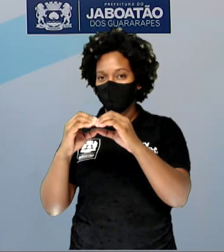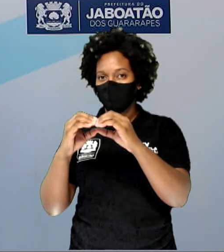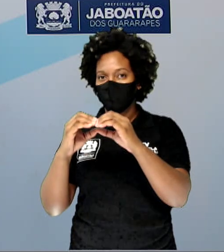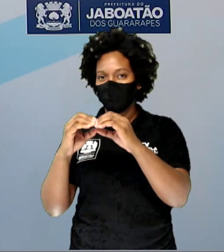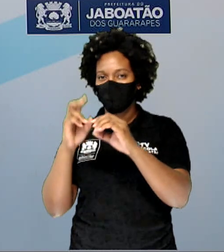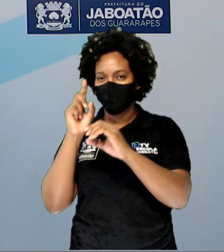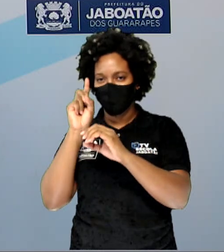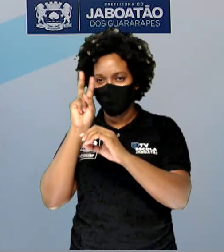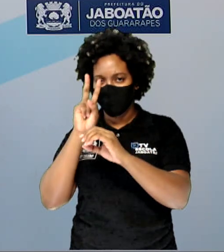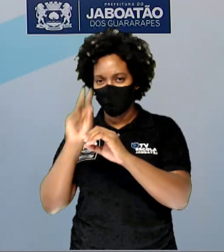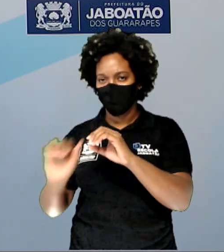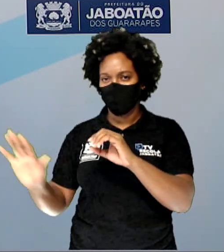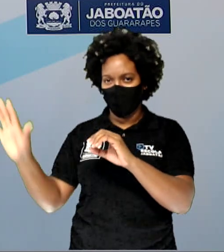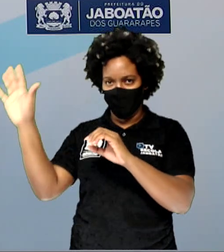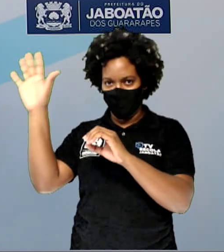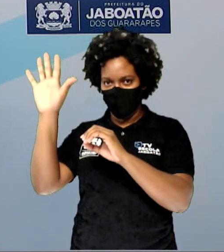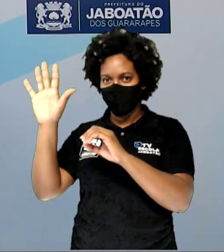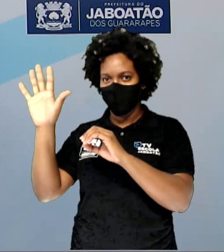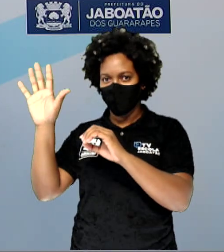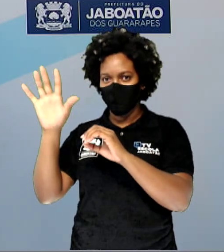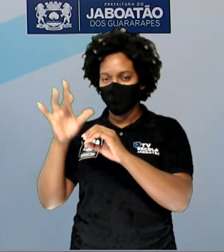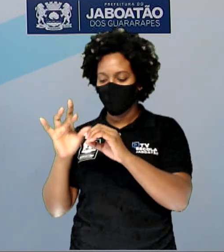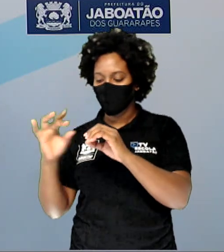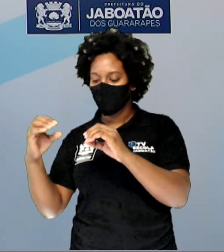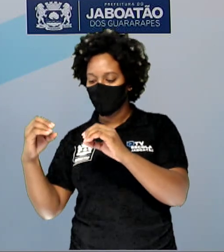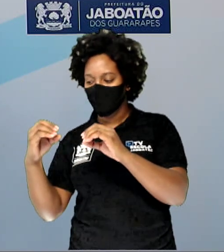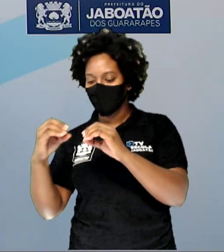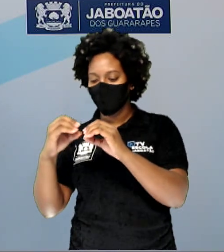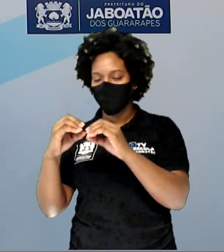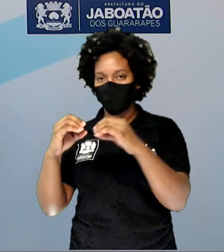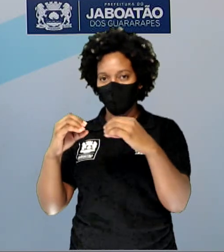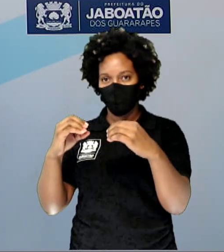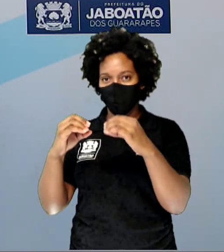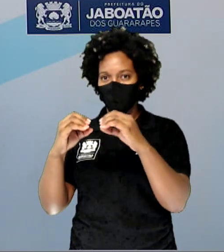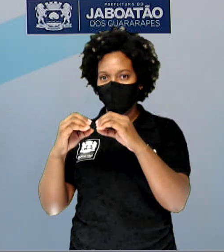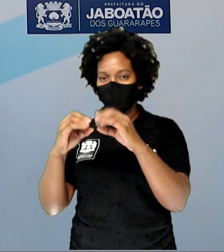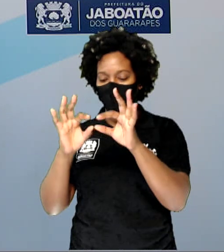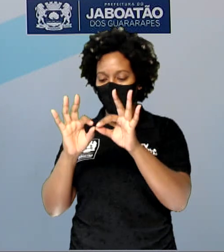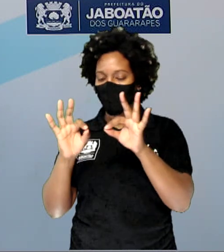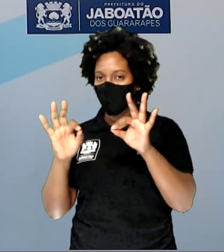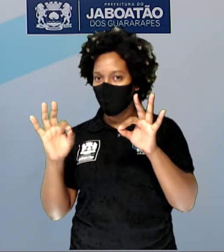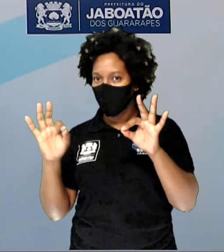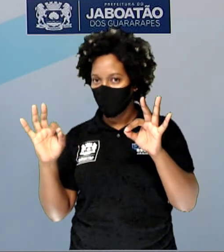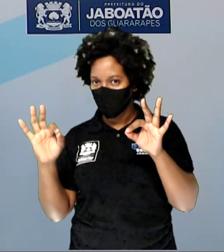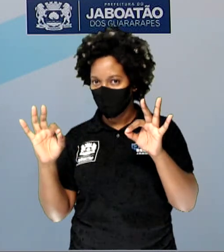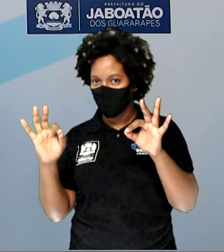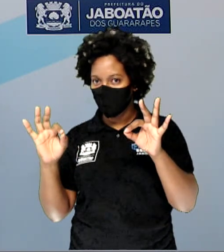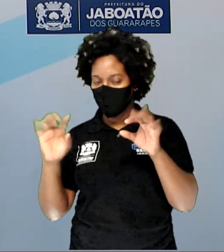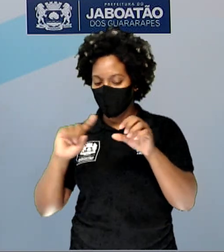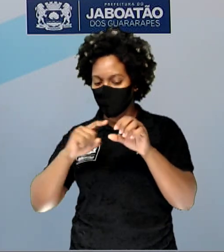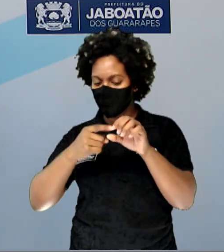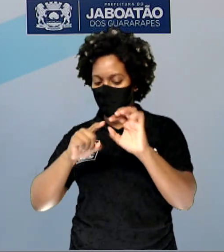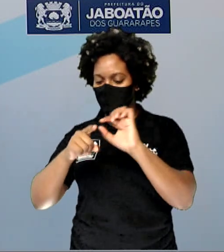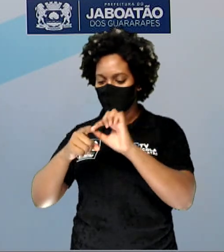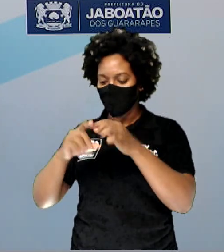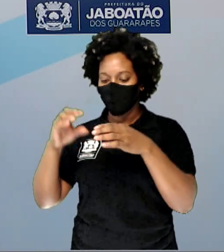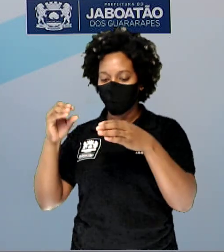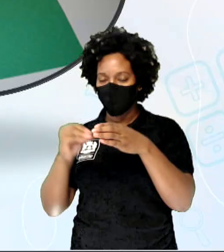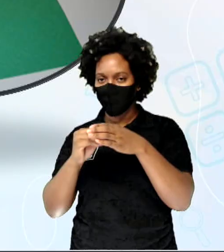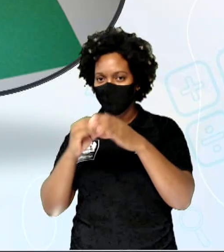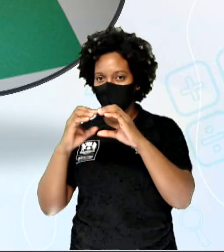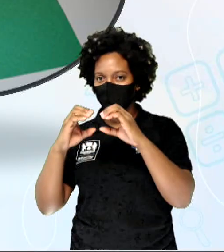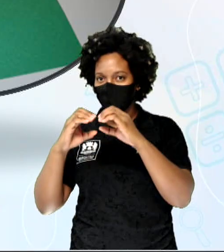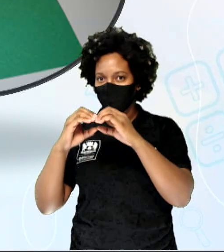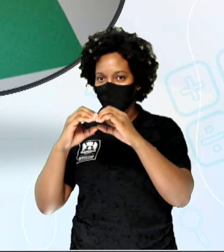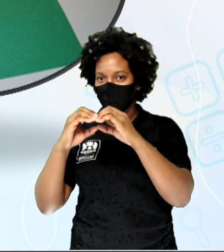aparece aí na imagem, em cada pontinha do rolinho, vocês colocam um furinho, prende o barbante que vai ser para